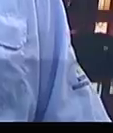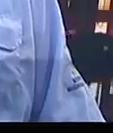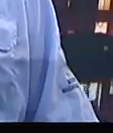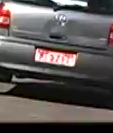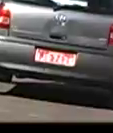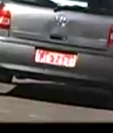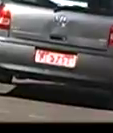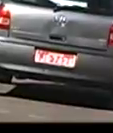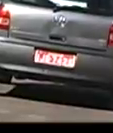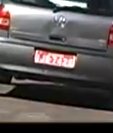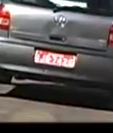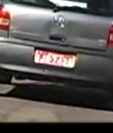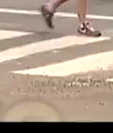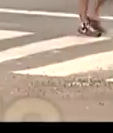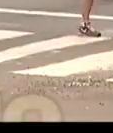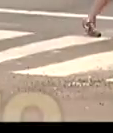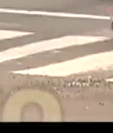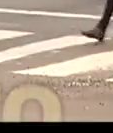dirija.